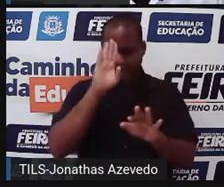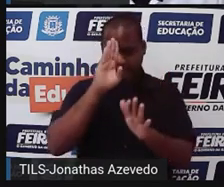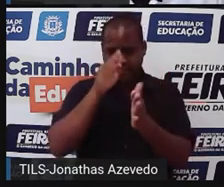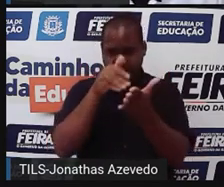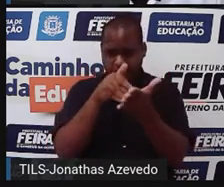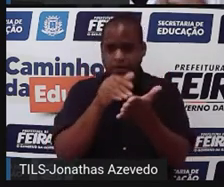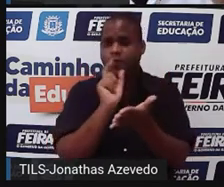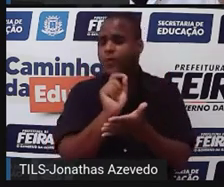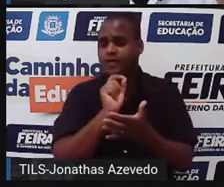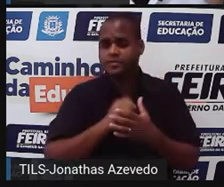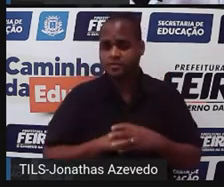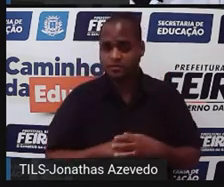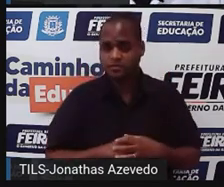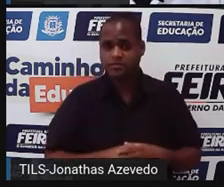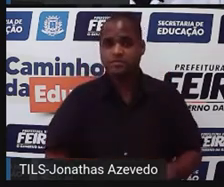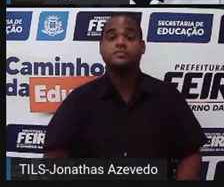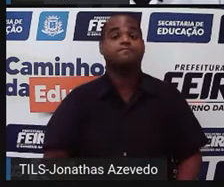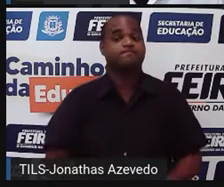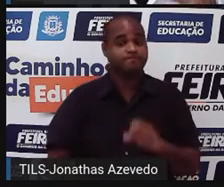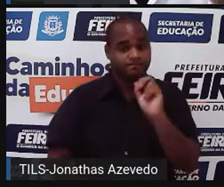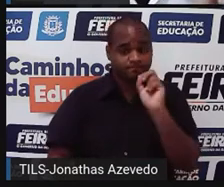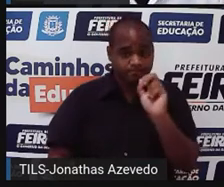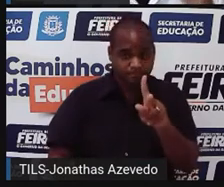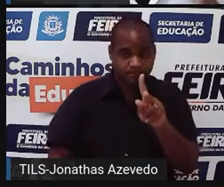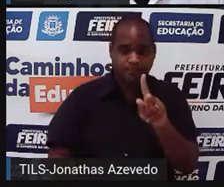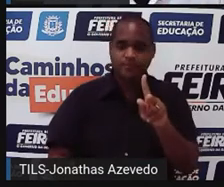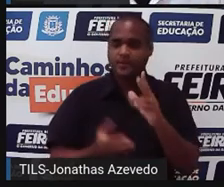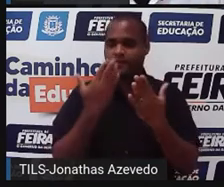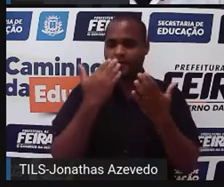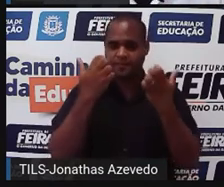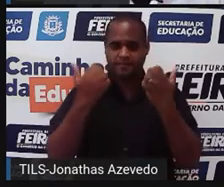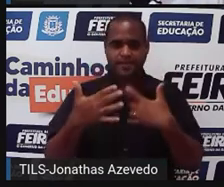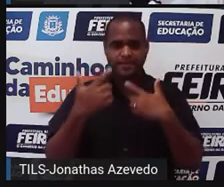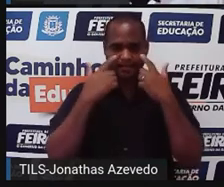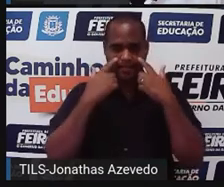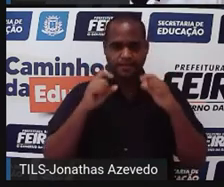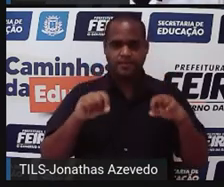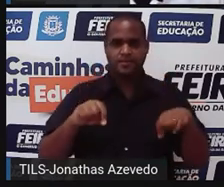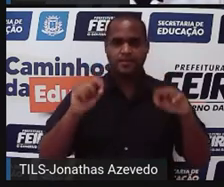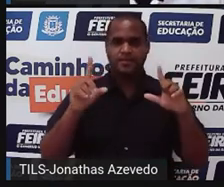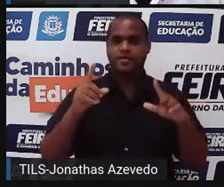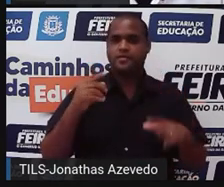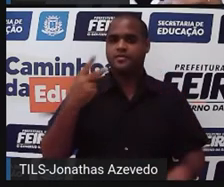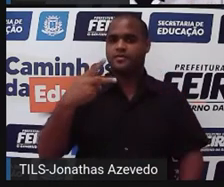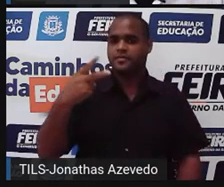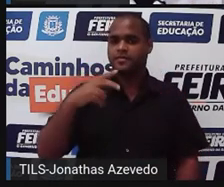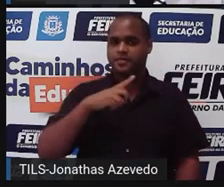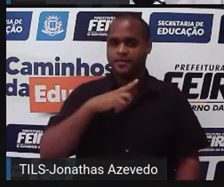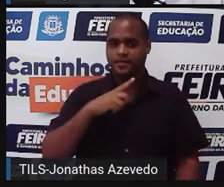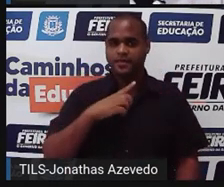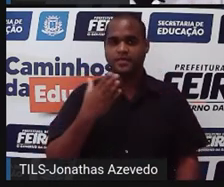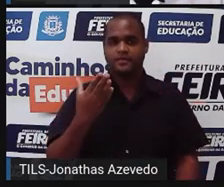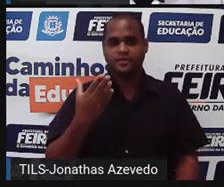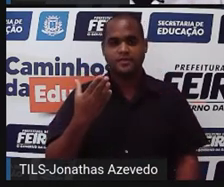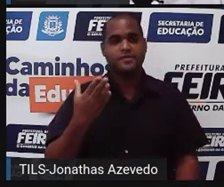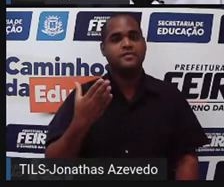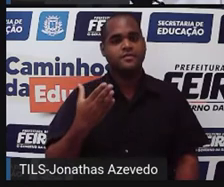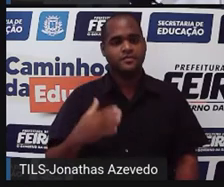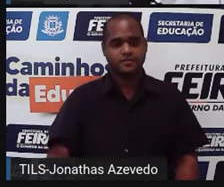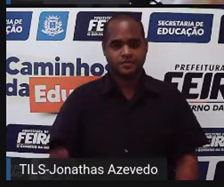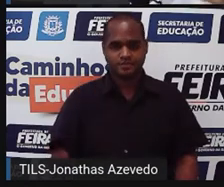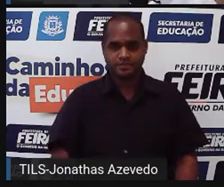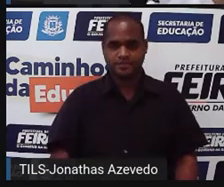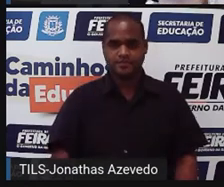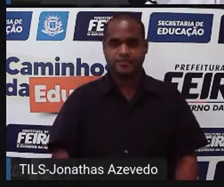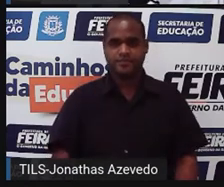Certo? Tranquilo? Vamos colocar essa segunda etapa em prática. Tá bom?